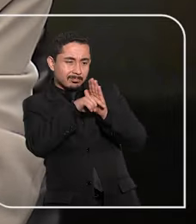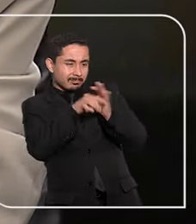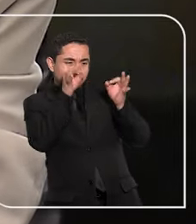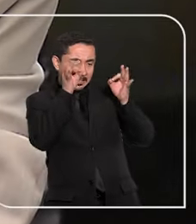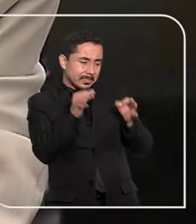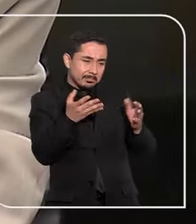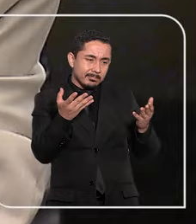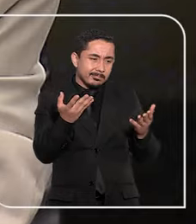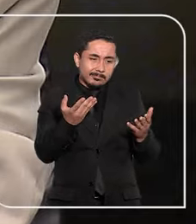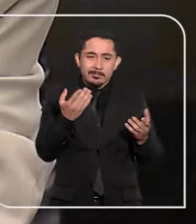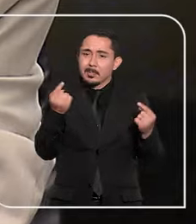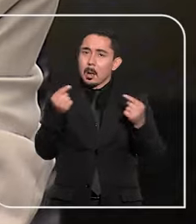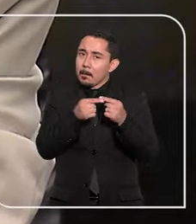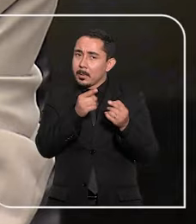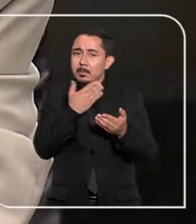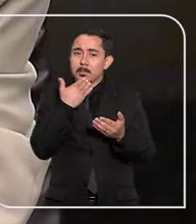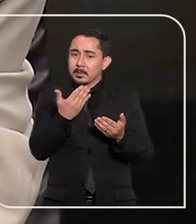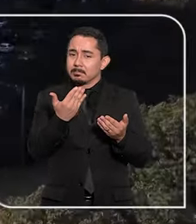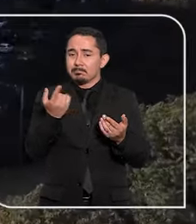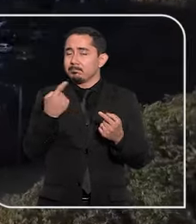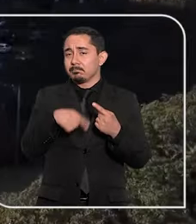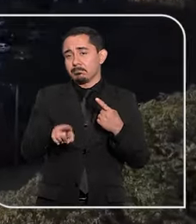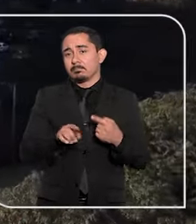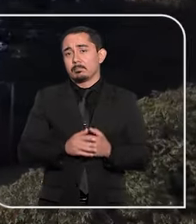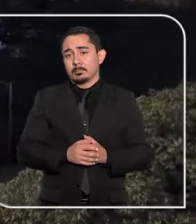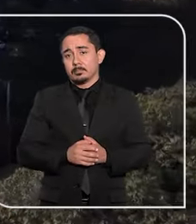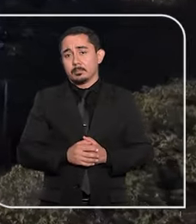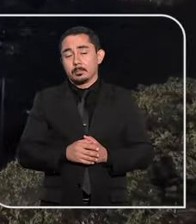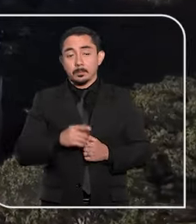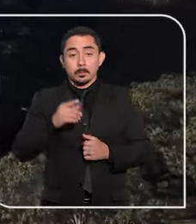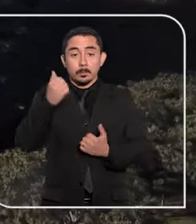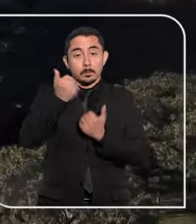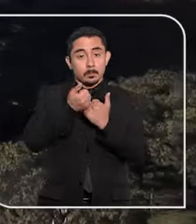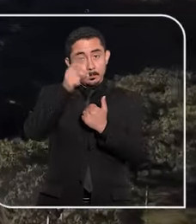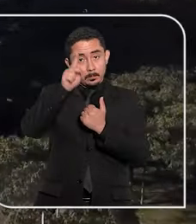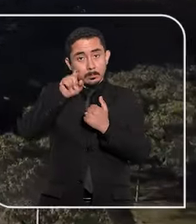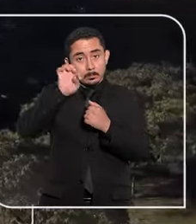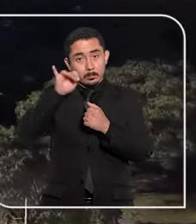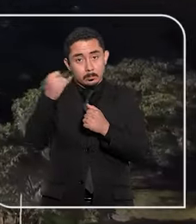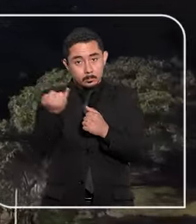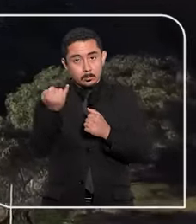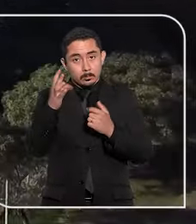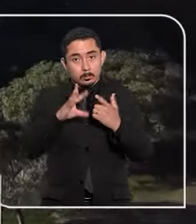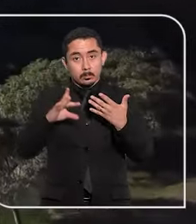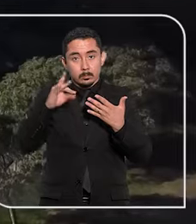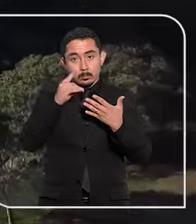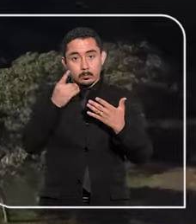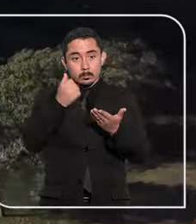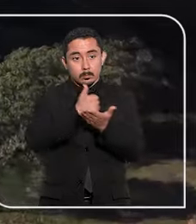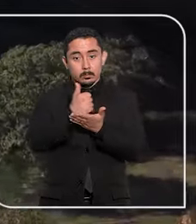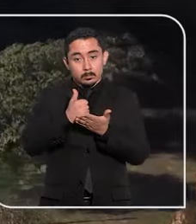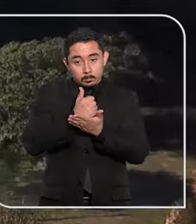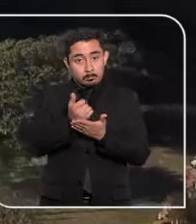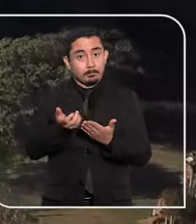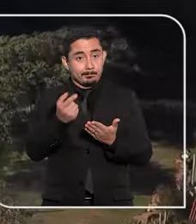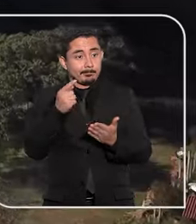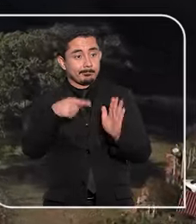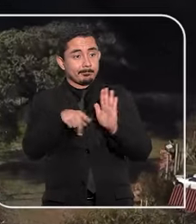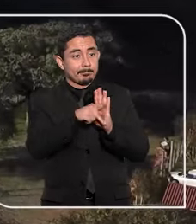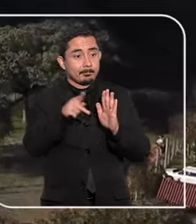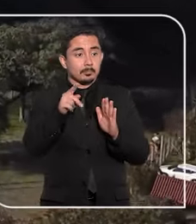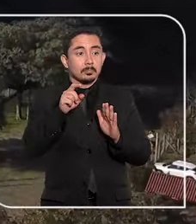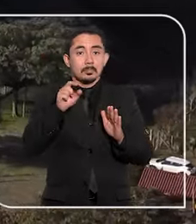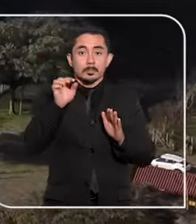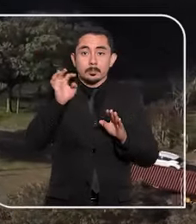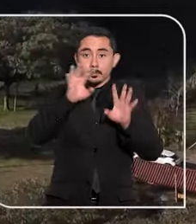justificativa para conceder o pedido. O vice-presidente do STJ destacou os fundamentos adotados pelo